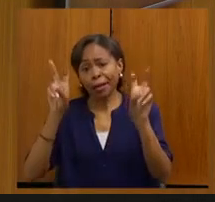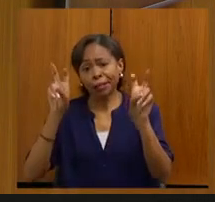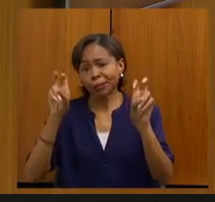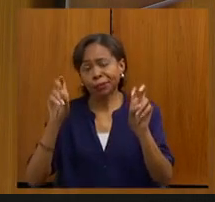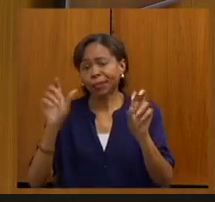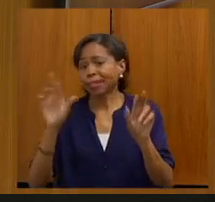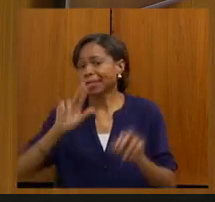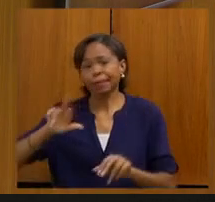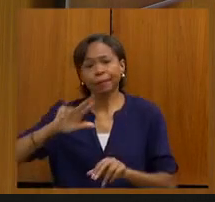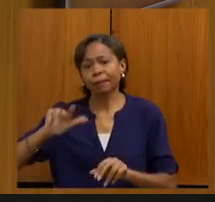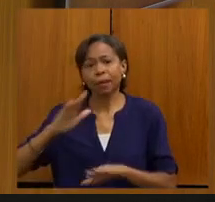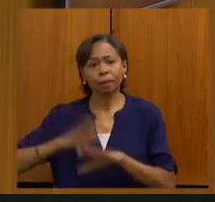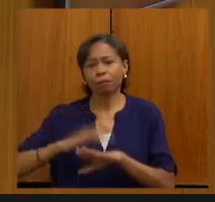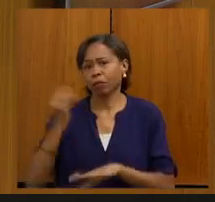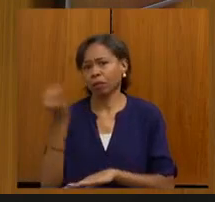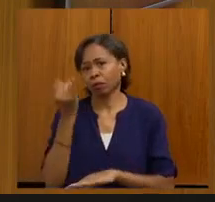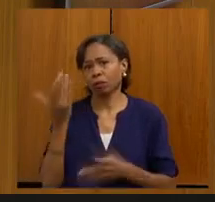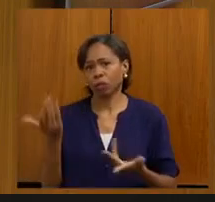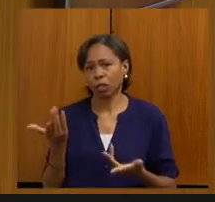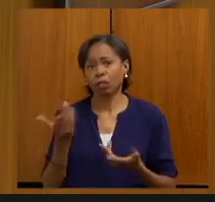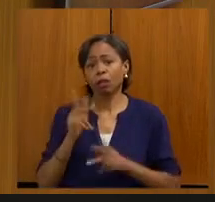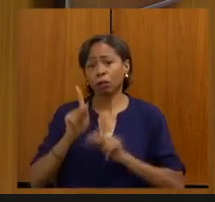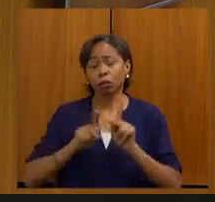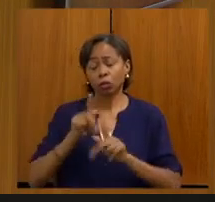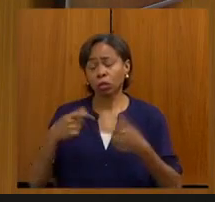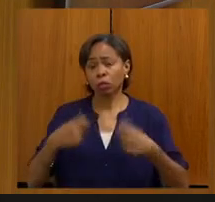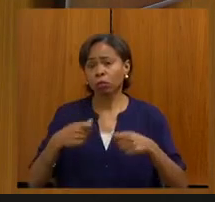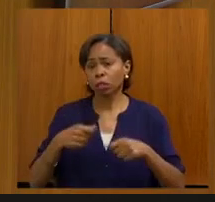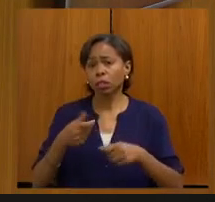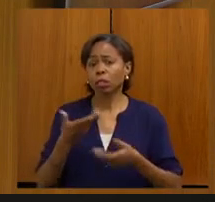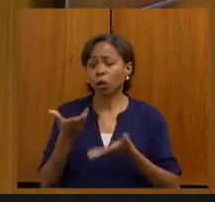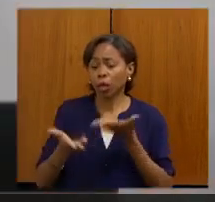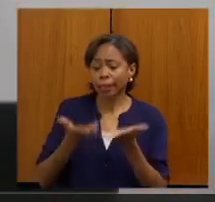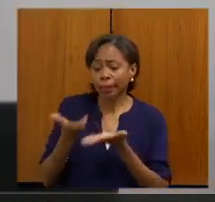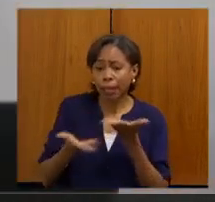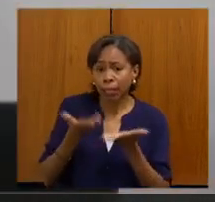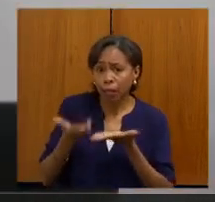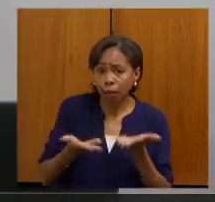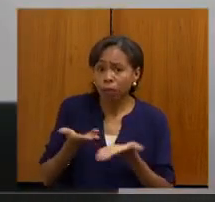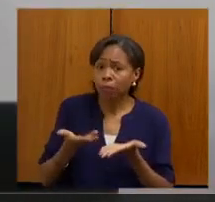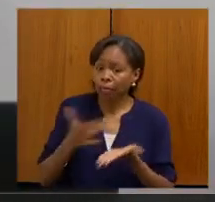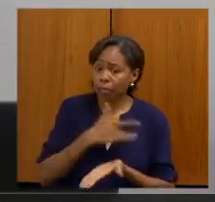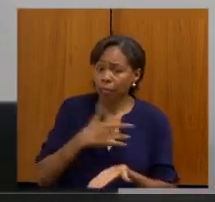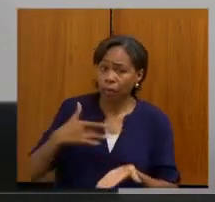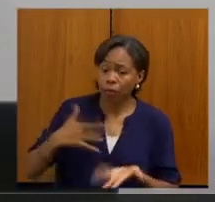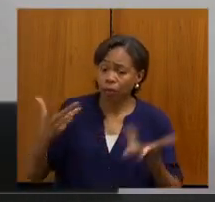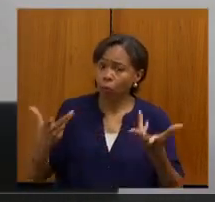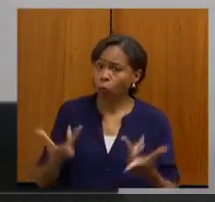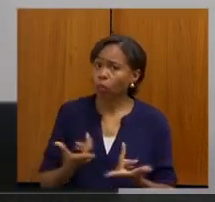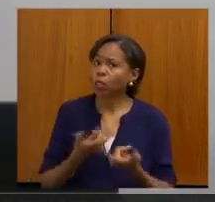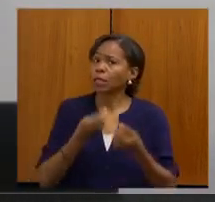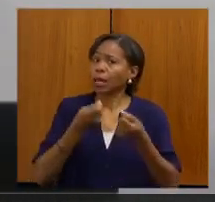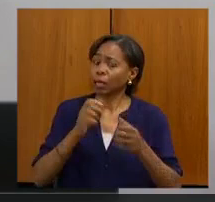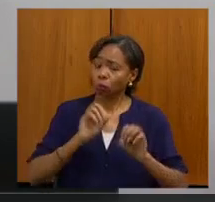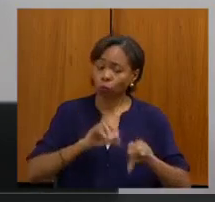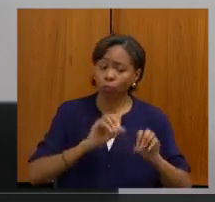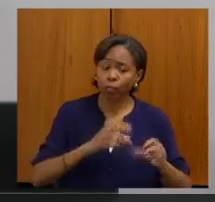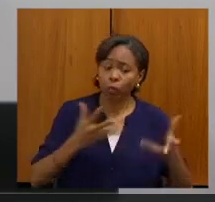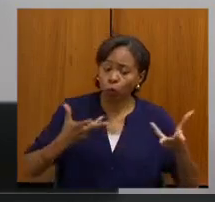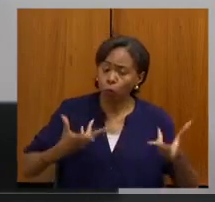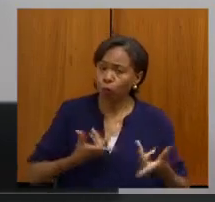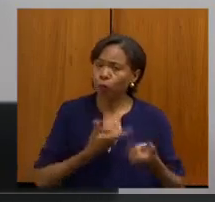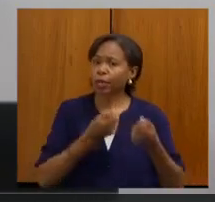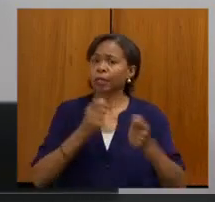para a pessoa que precisa de um serviço público de qualidade, para quem precisa de uma saúde de qualidade, para quem precisa de uma educação de qualidade,